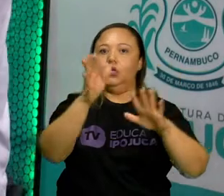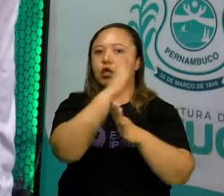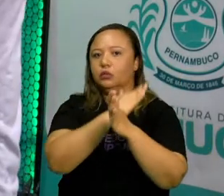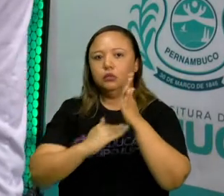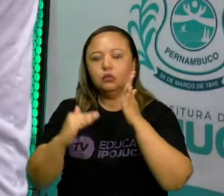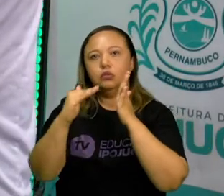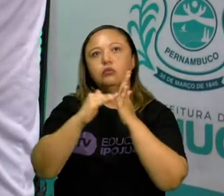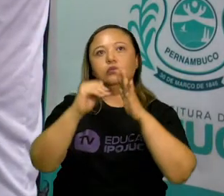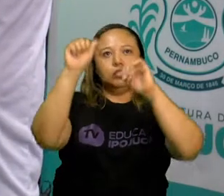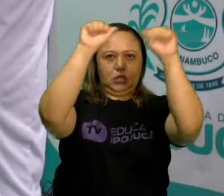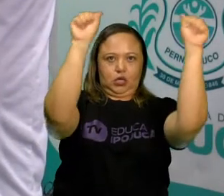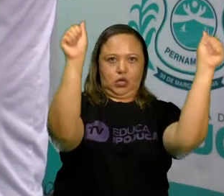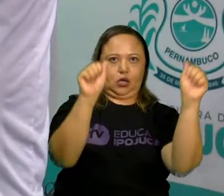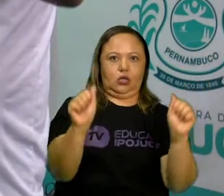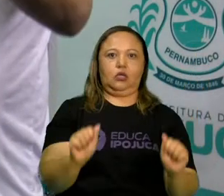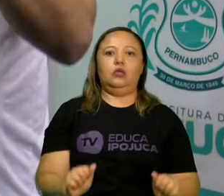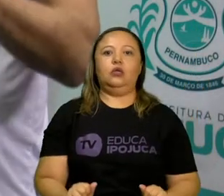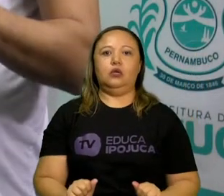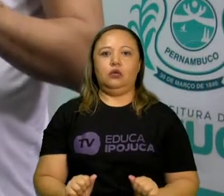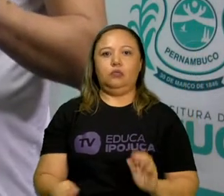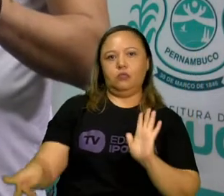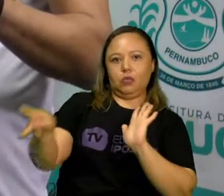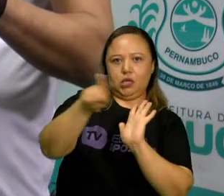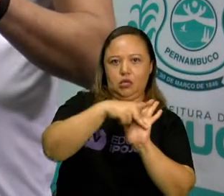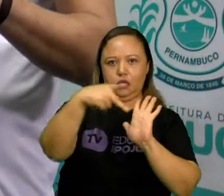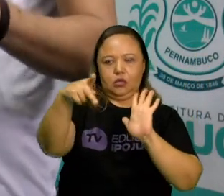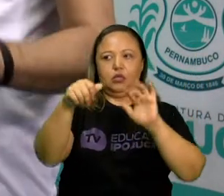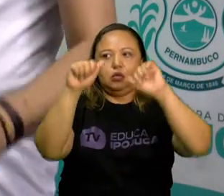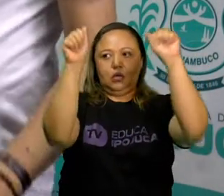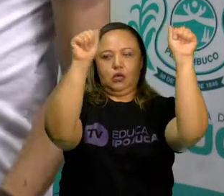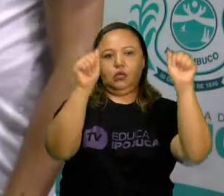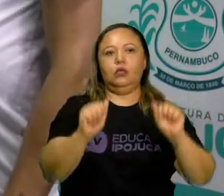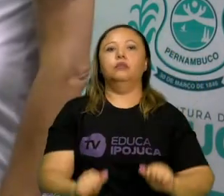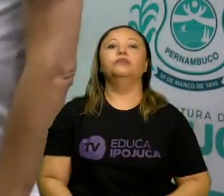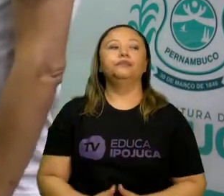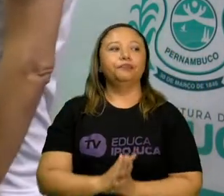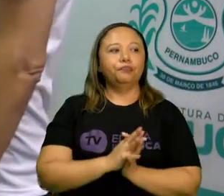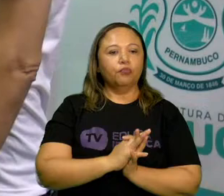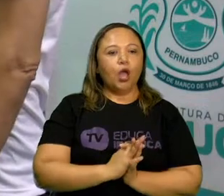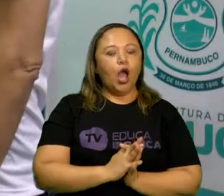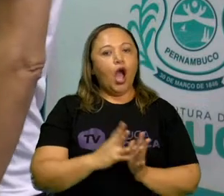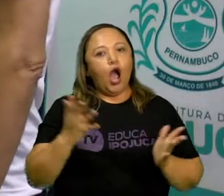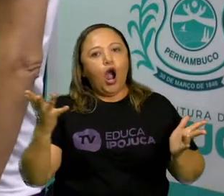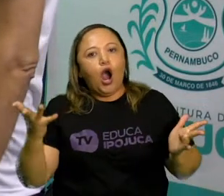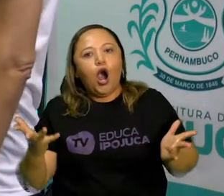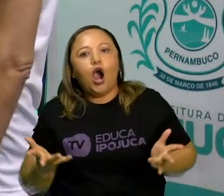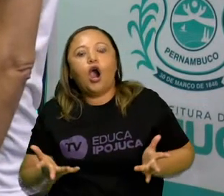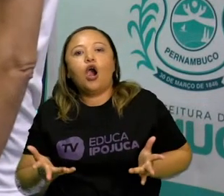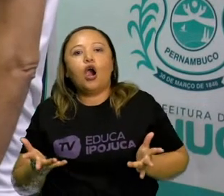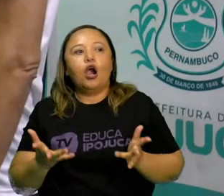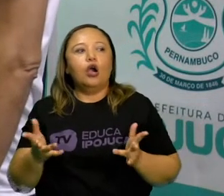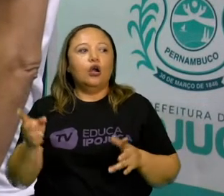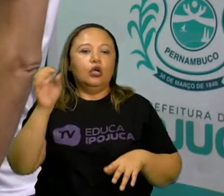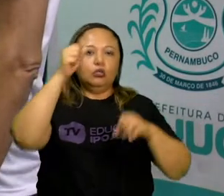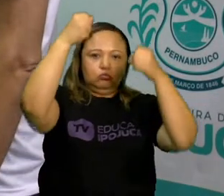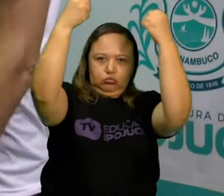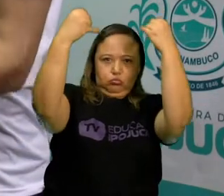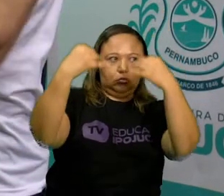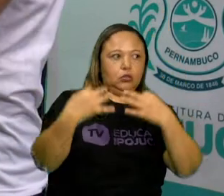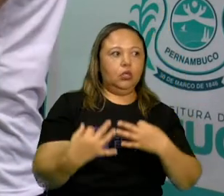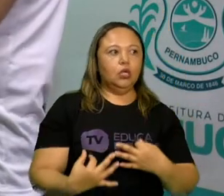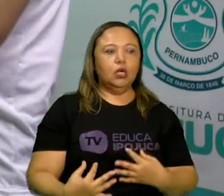E é arte cênica, ok? Não esqueça disso. Beleza? Então, gente, dito isto,